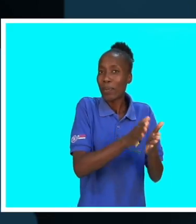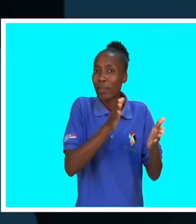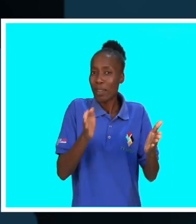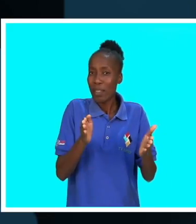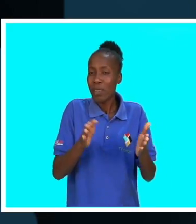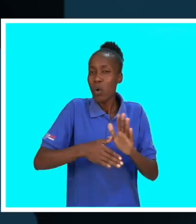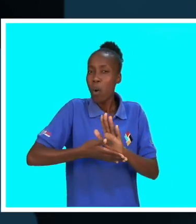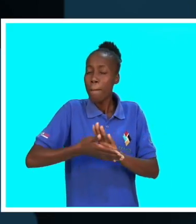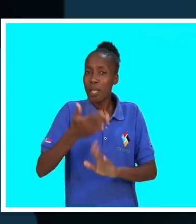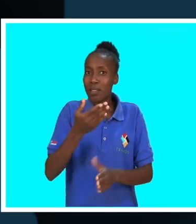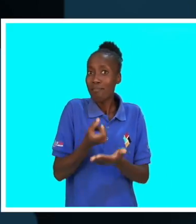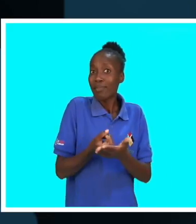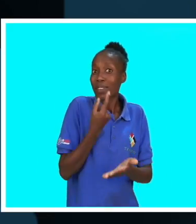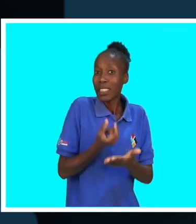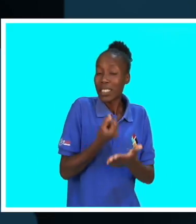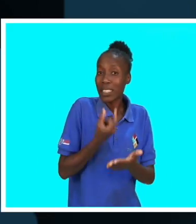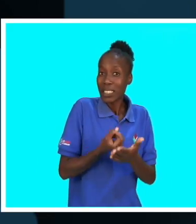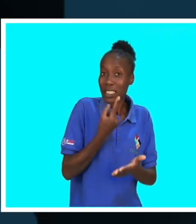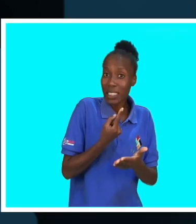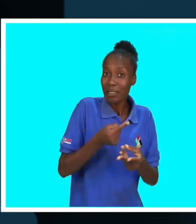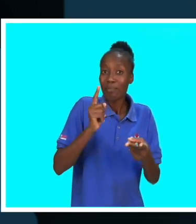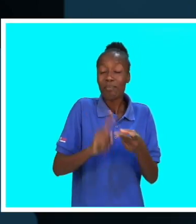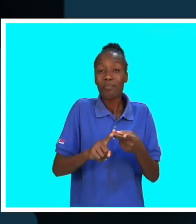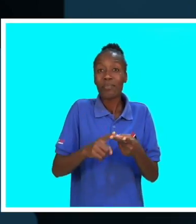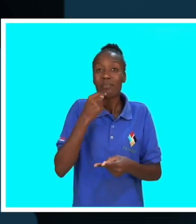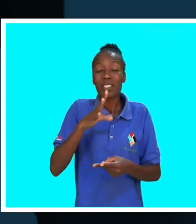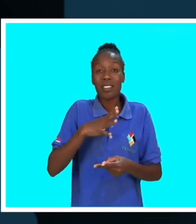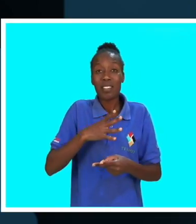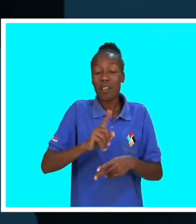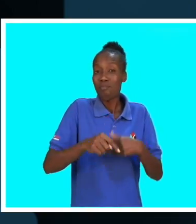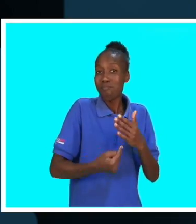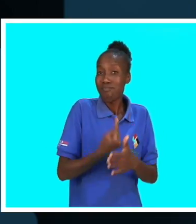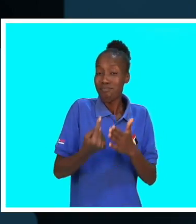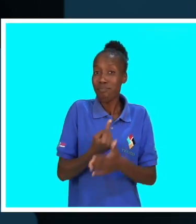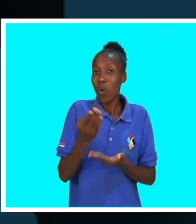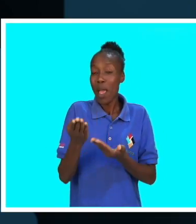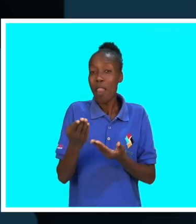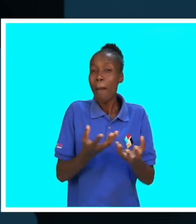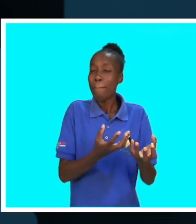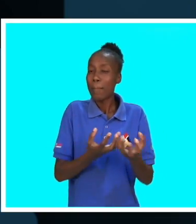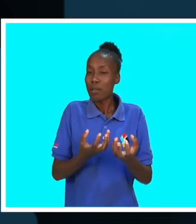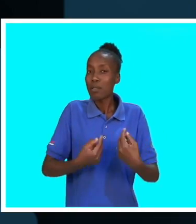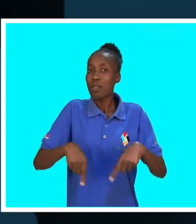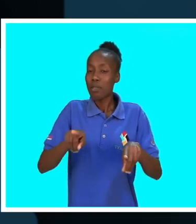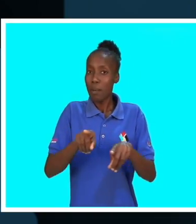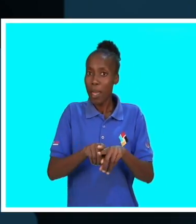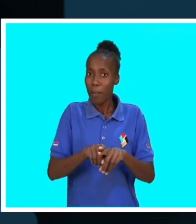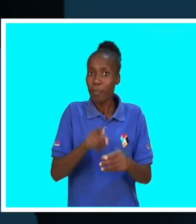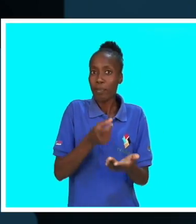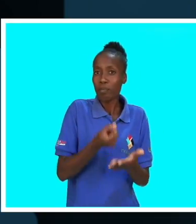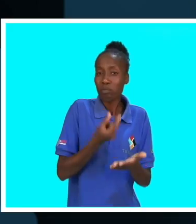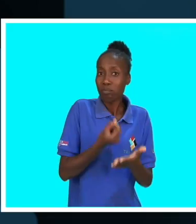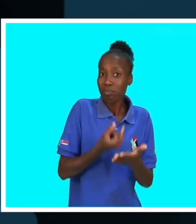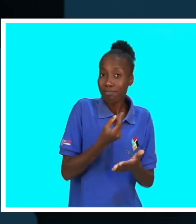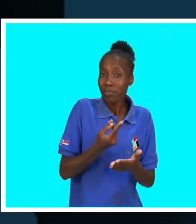necessitar de tratamento. E se estas alterações sugerirem que ela precisa de tratamento,